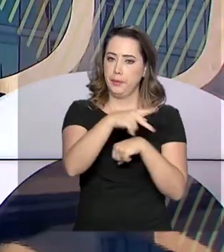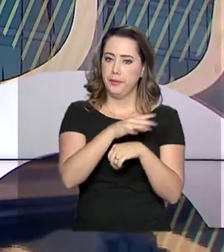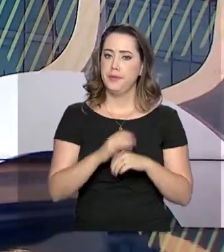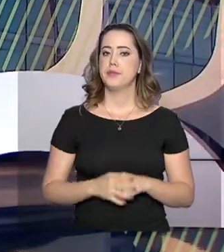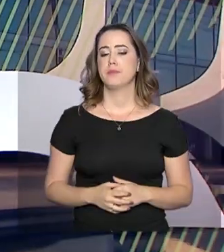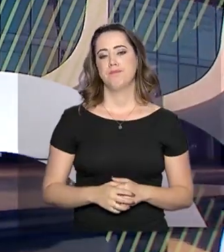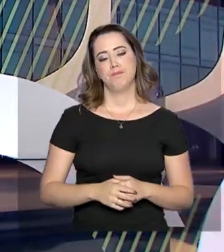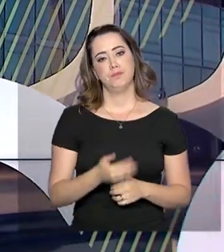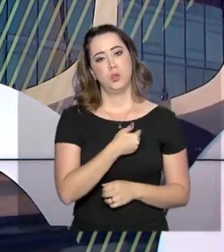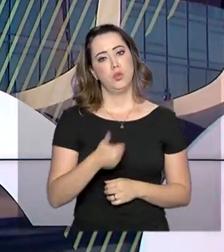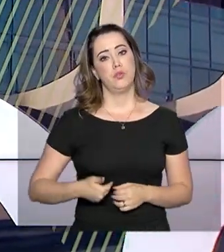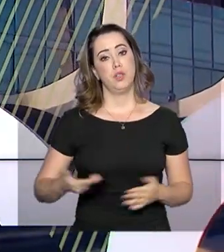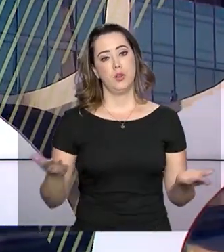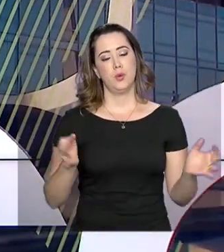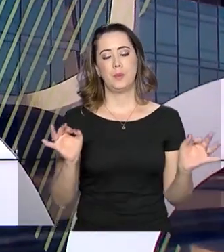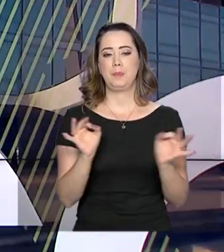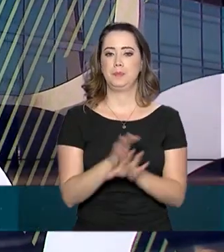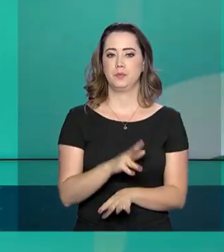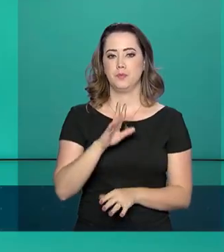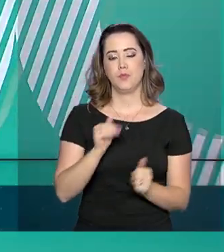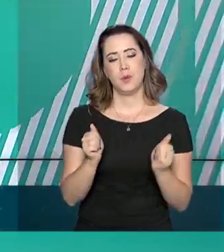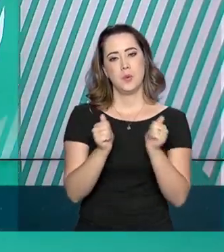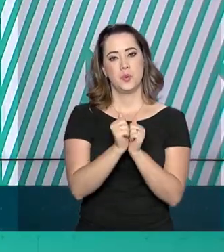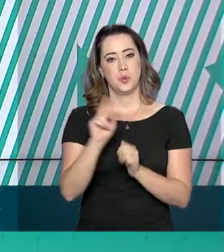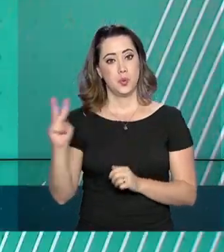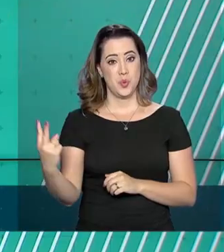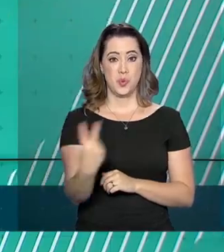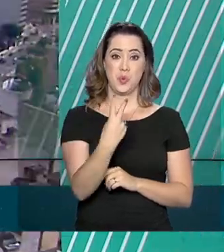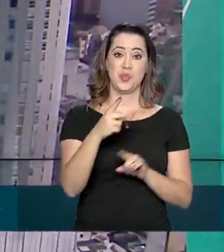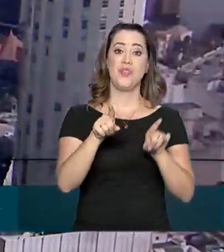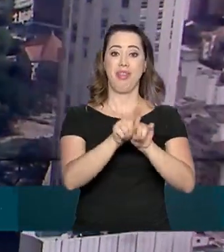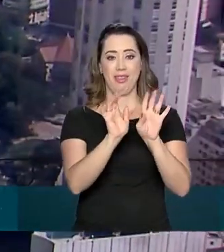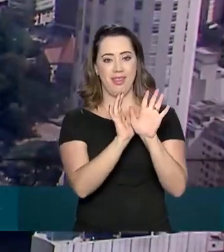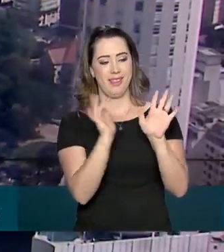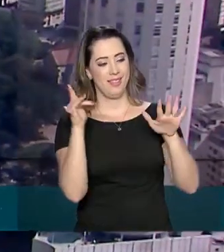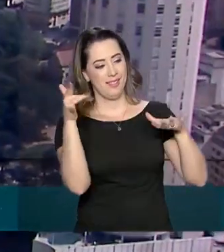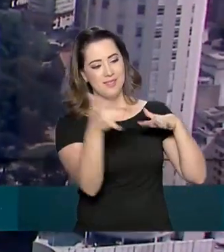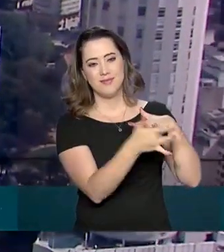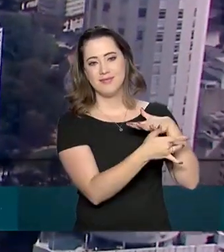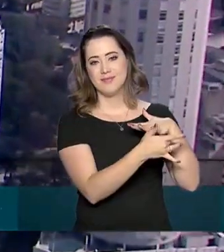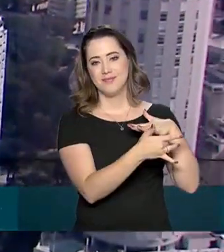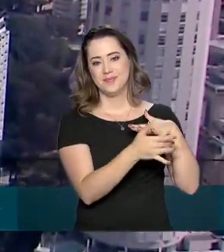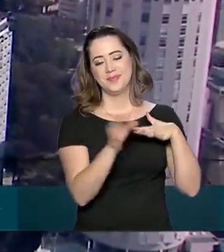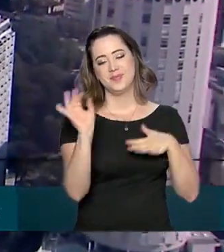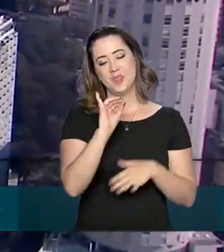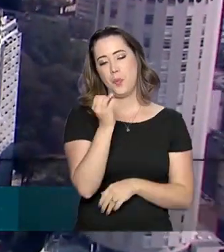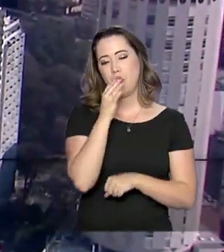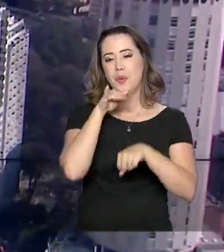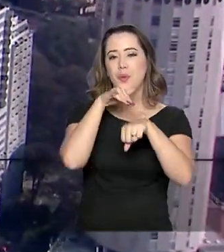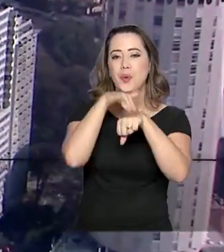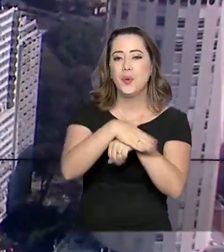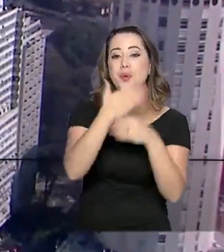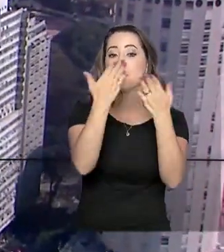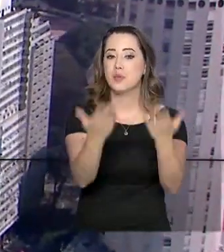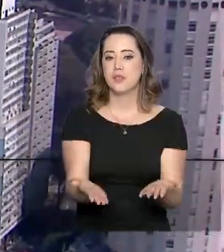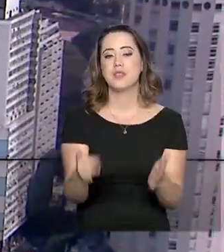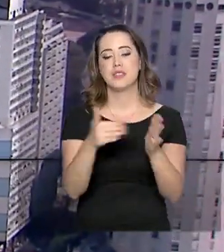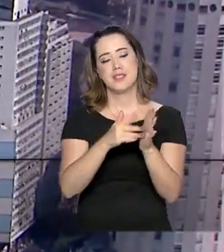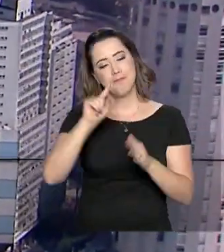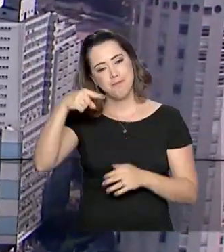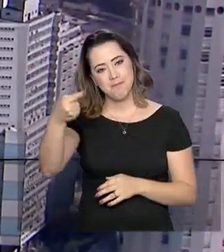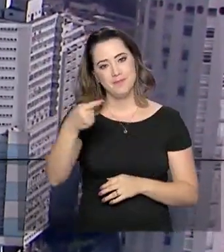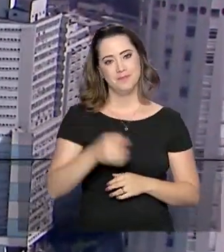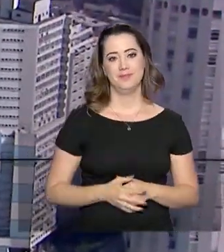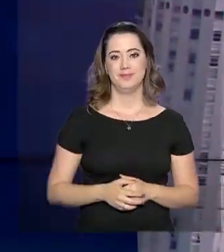O governo agora fica por aqui. Continue nos acompanhando também pelas redes sociais. Uma ótima noite para você e até a